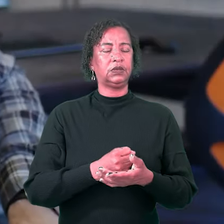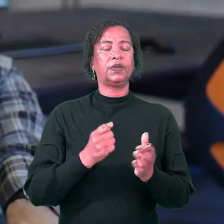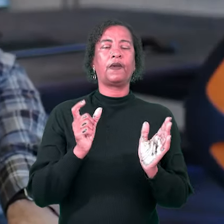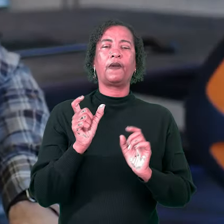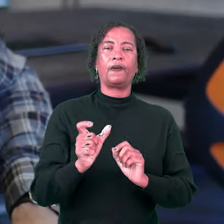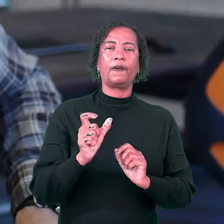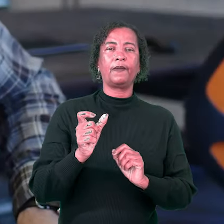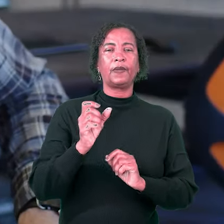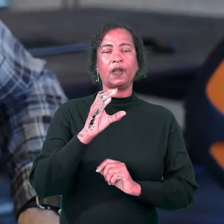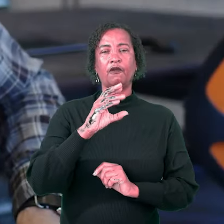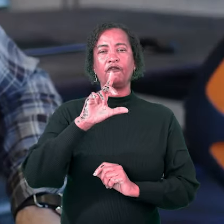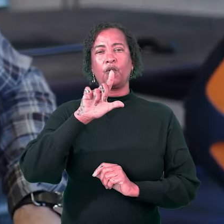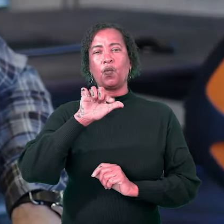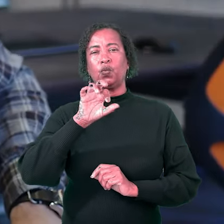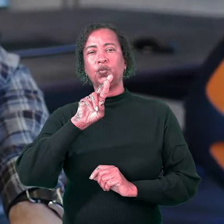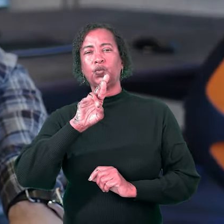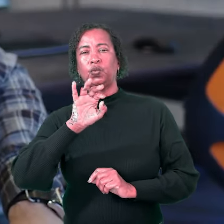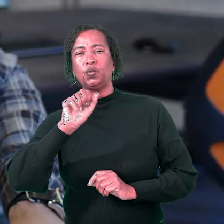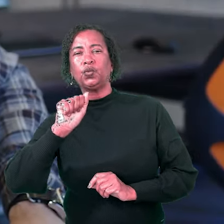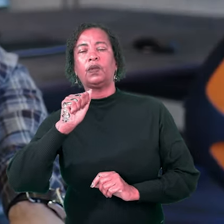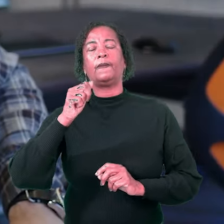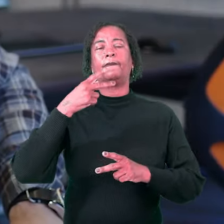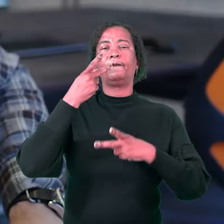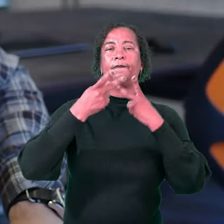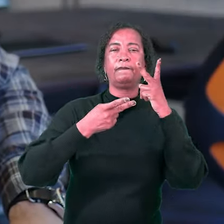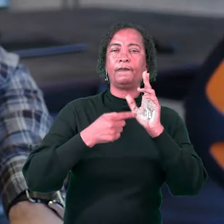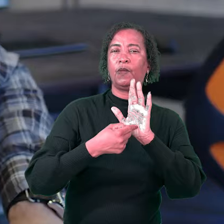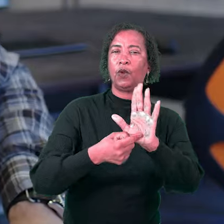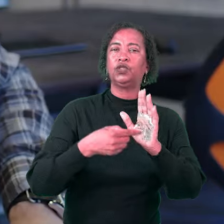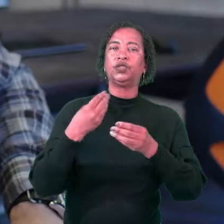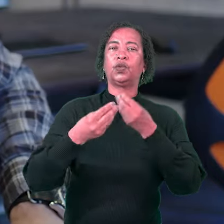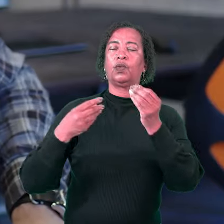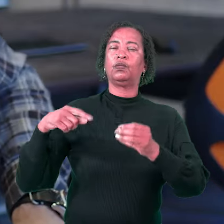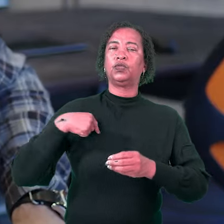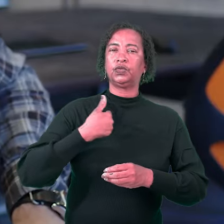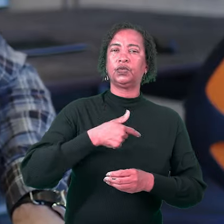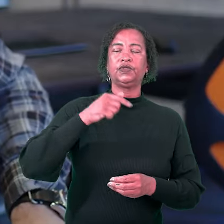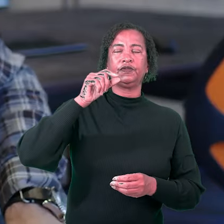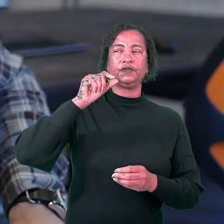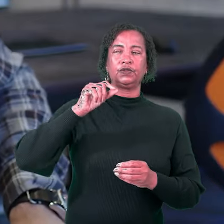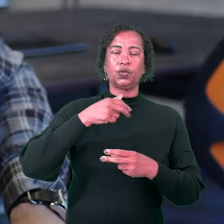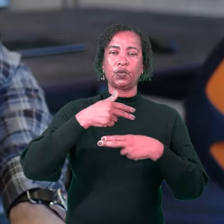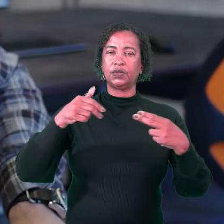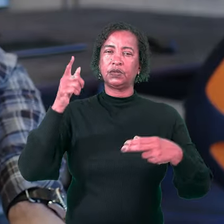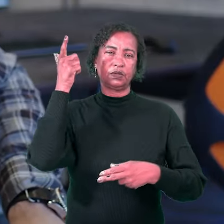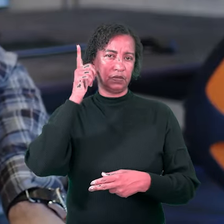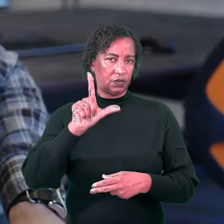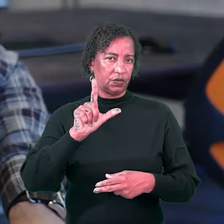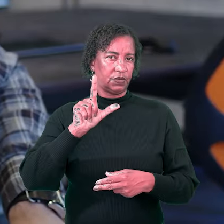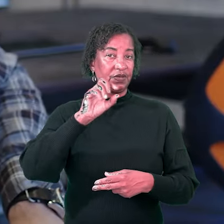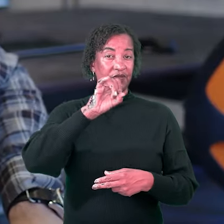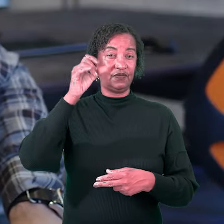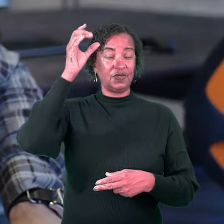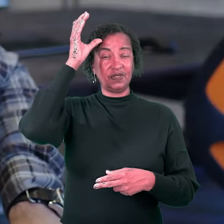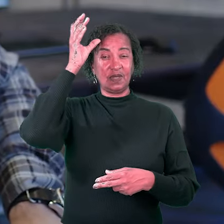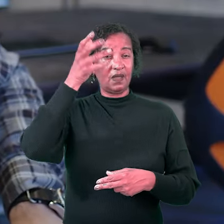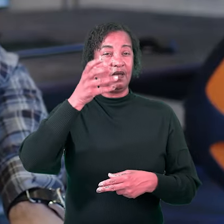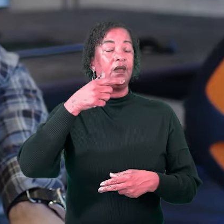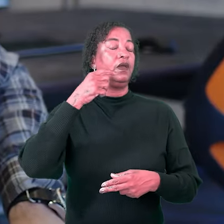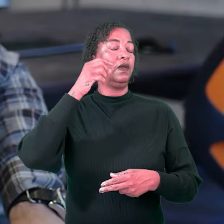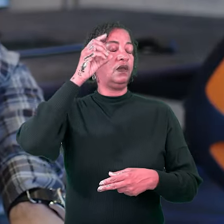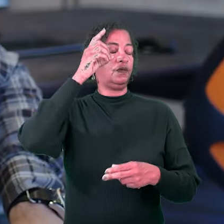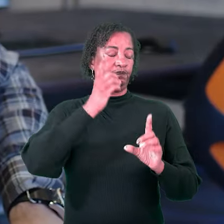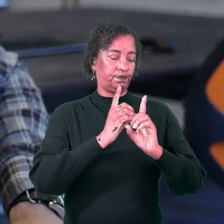como fazemos as coisas. Se você é realmente um missionário e quer ser a solução de Jesus Cristo e sair a ver aí as pessoas